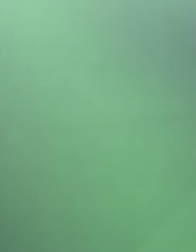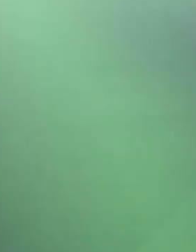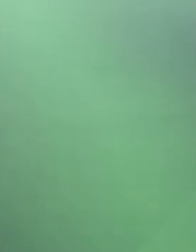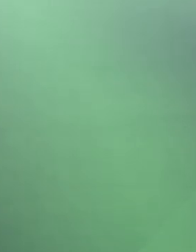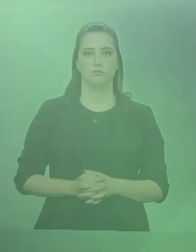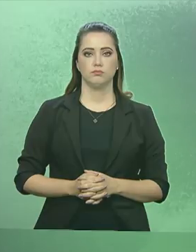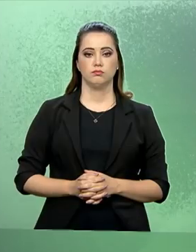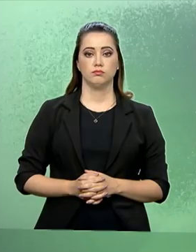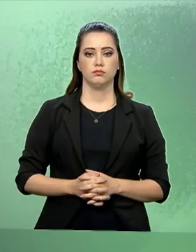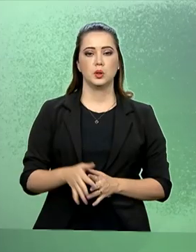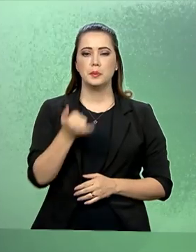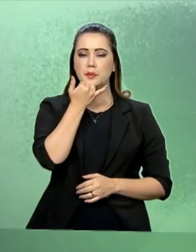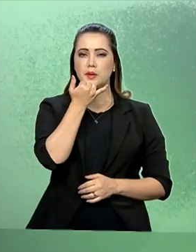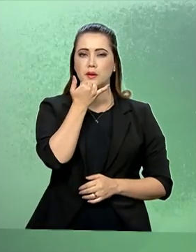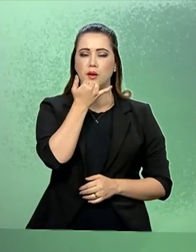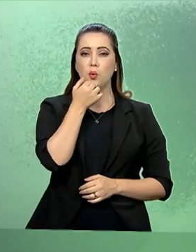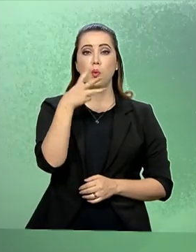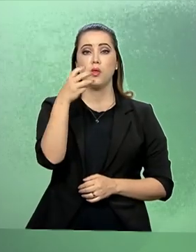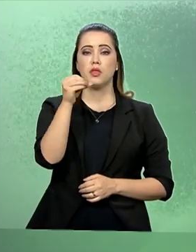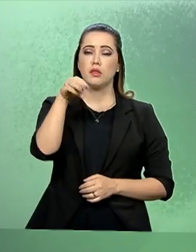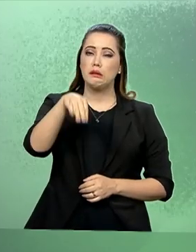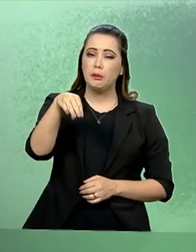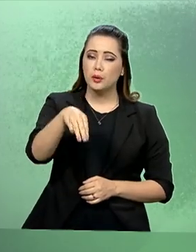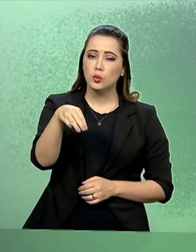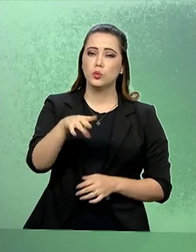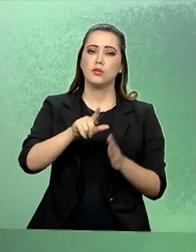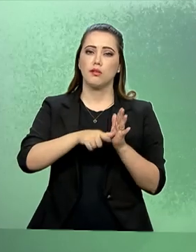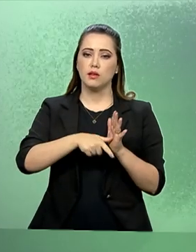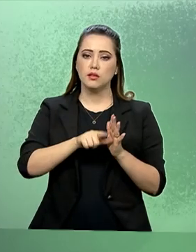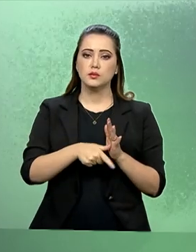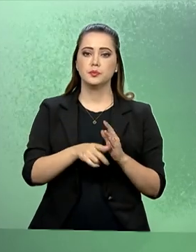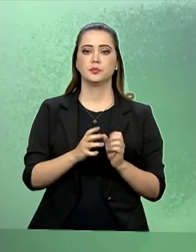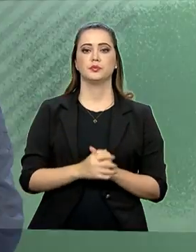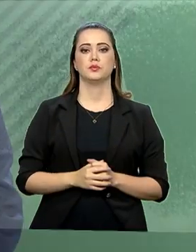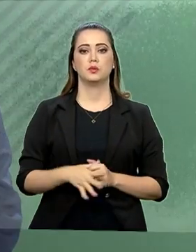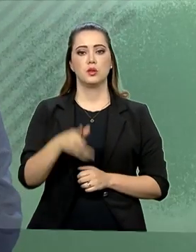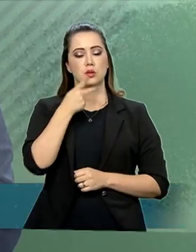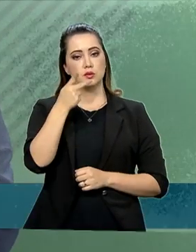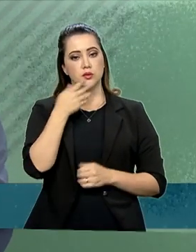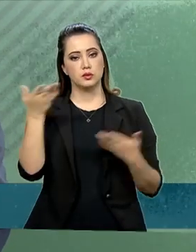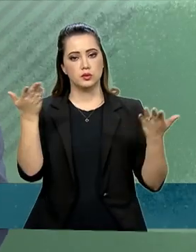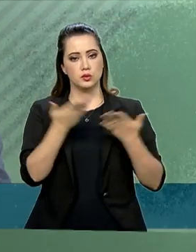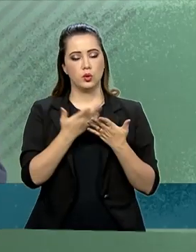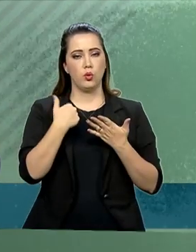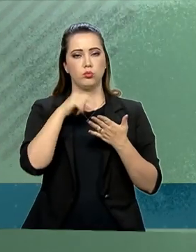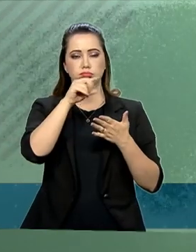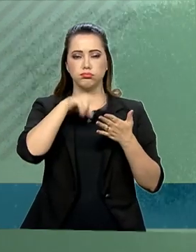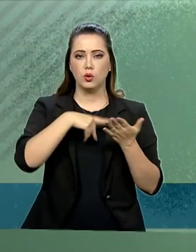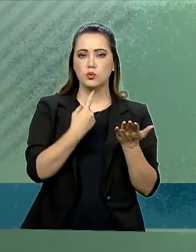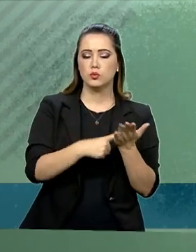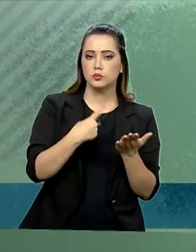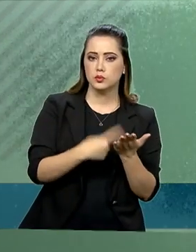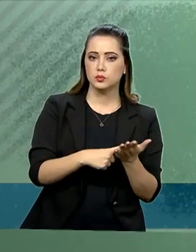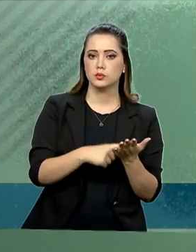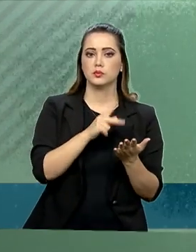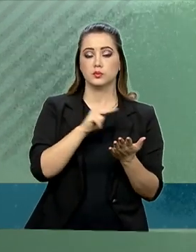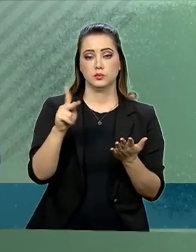Desculpem pelas meia hora de atraso, pela meia hora de atraso. Um briefing 10 de julho, assuntos do governo, agenda.